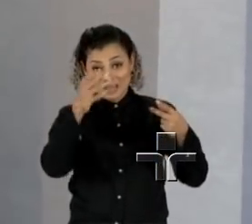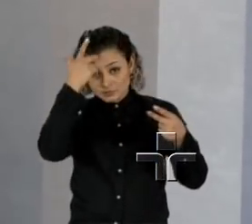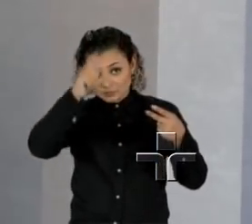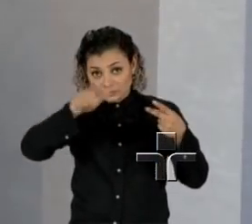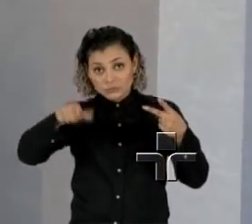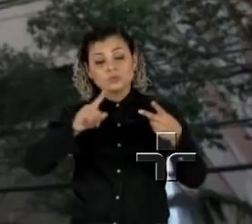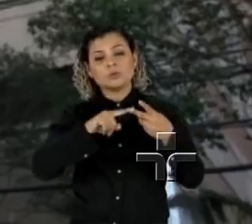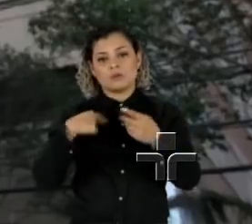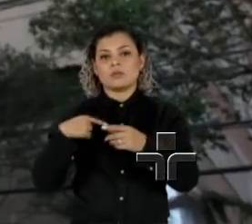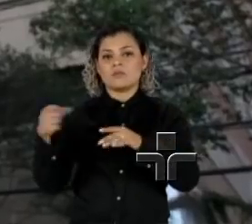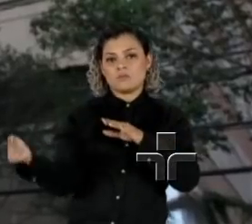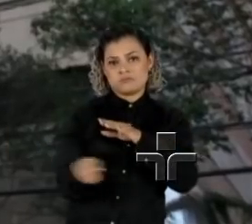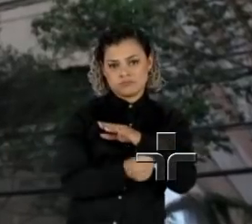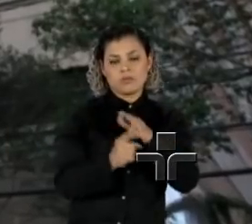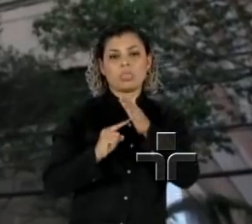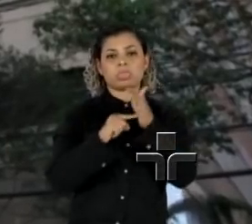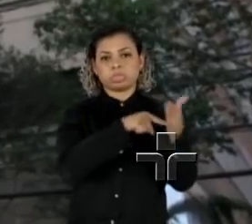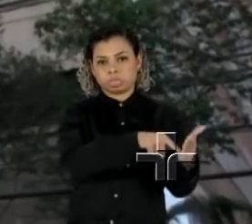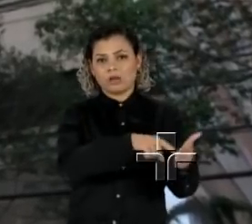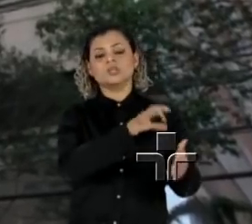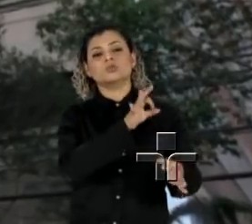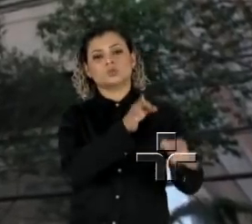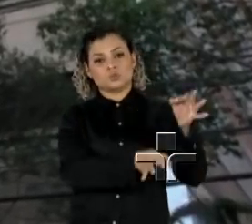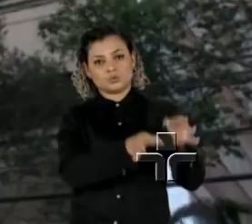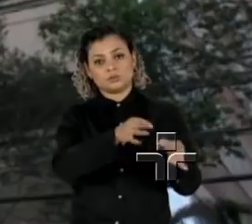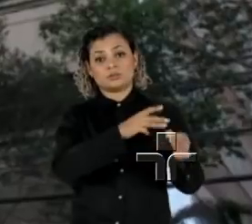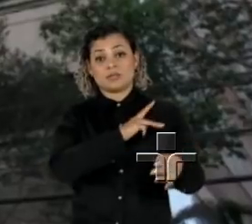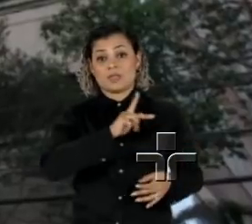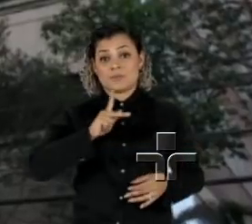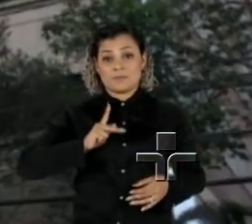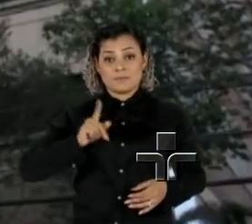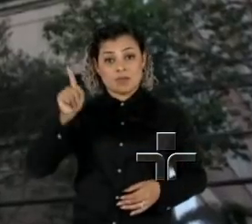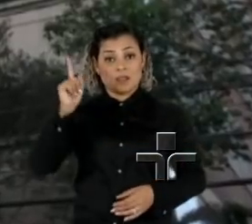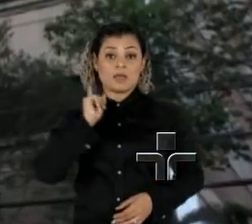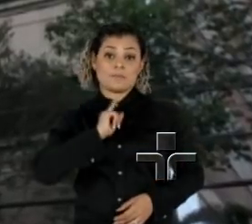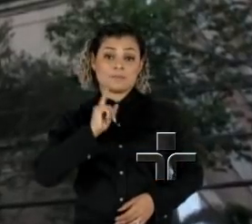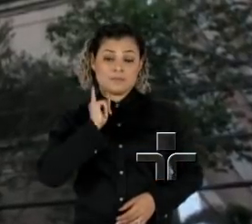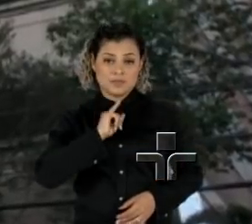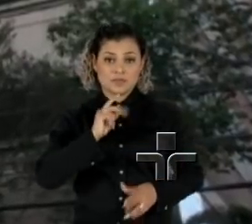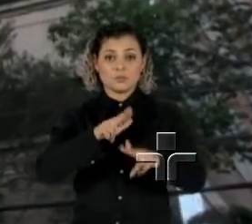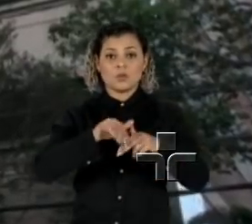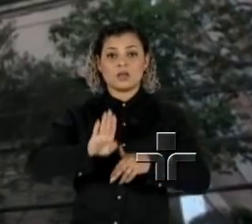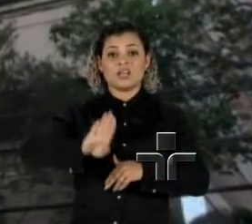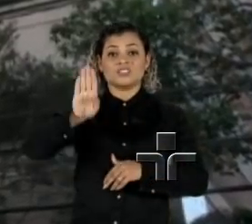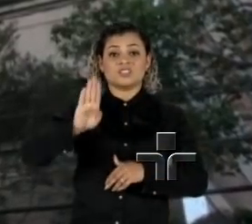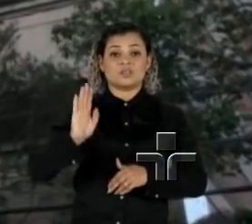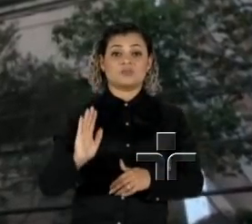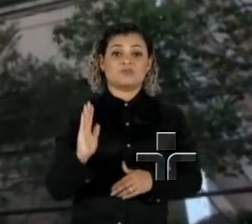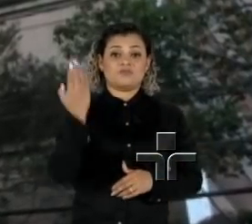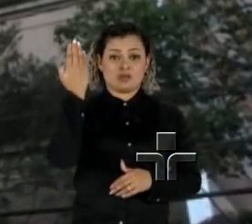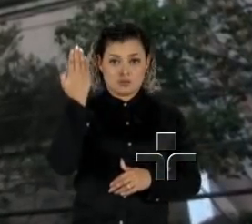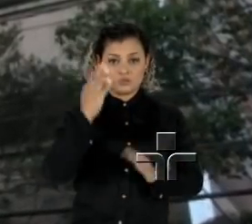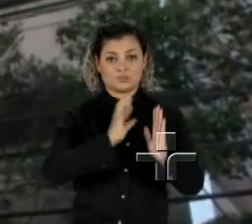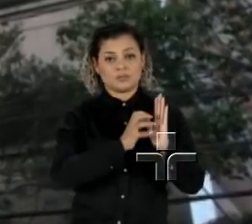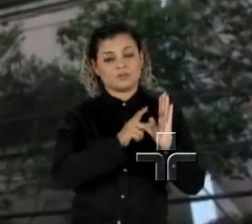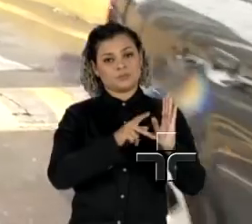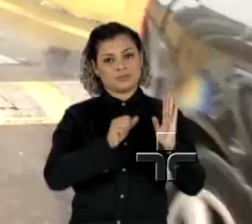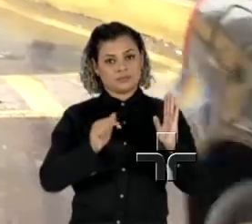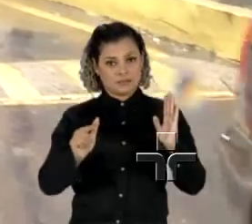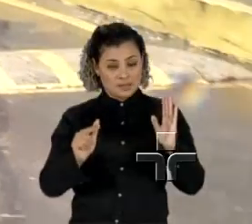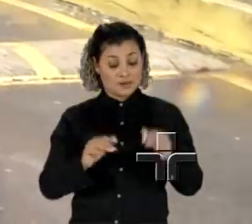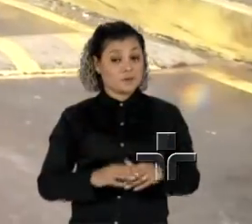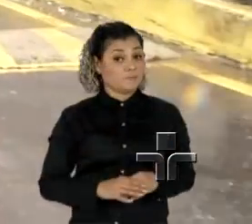pela Polícia Federal e denunciadas à Justiça pelo Ministério Público de Minas no caso das candidatas laranja do PSL no Estado.